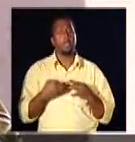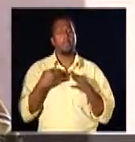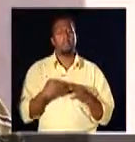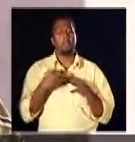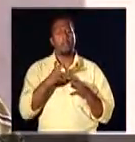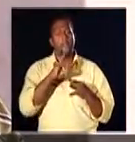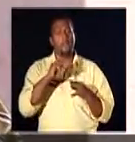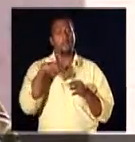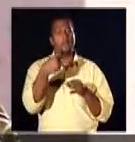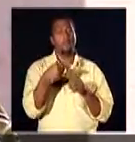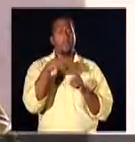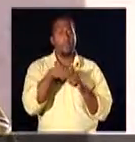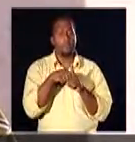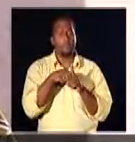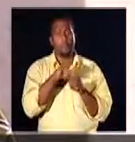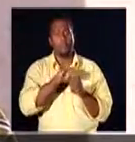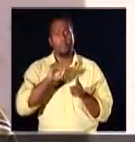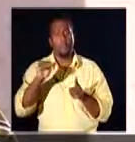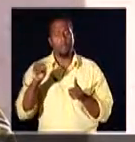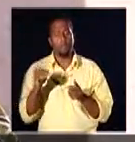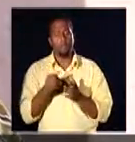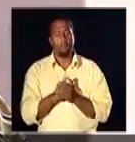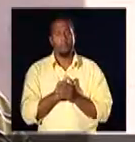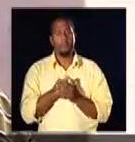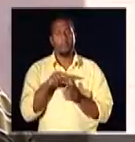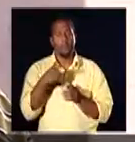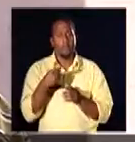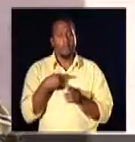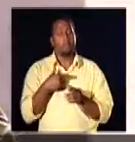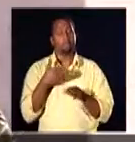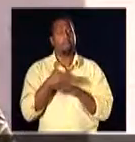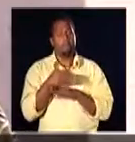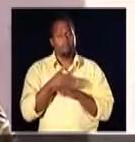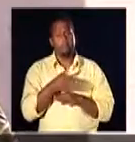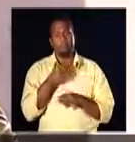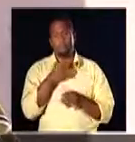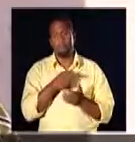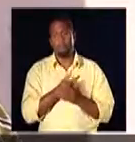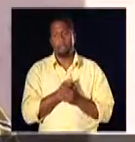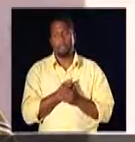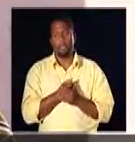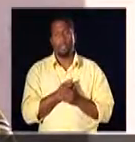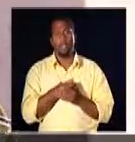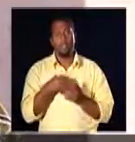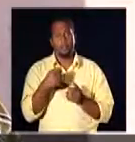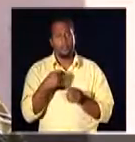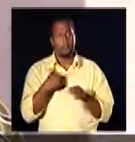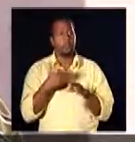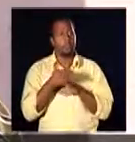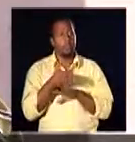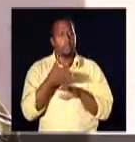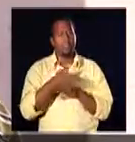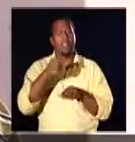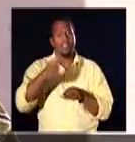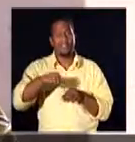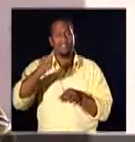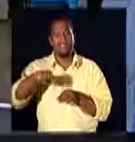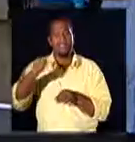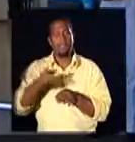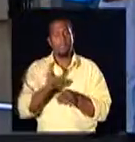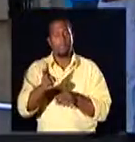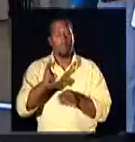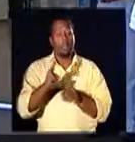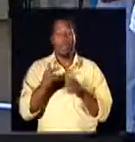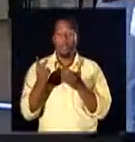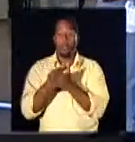diziam que eu tinha razão, me diziam que ia lançar no próximo mês, no mês seguinte. Mas esse mês seguinte nunca chegava, sabe? Sempre adiando, adiando, adiando.